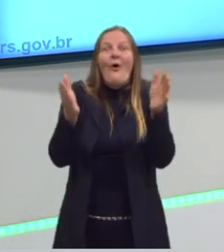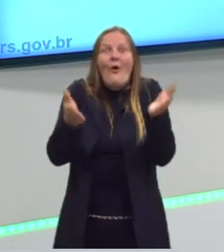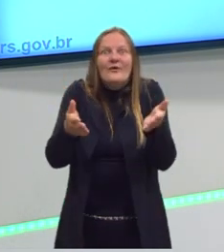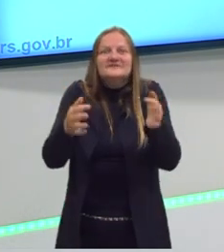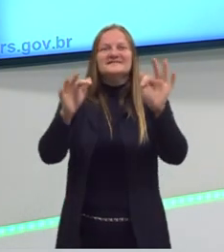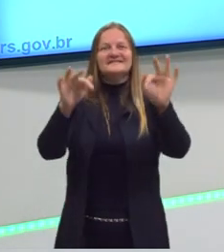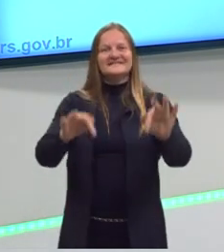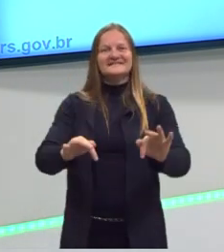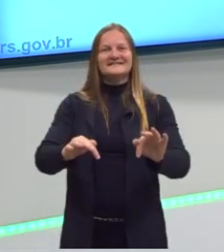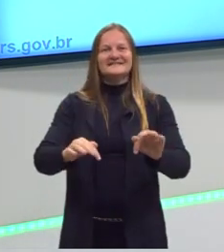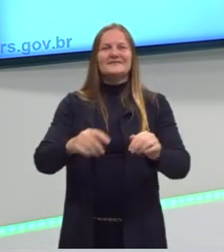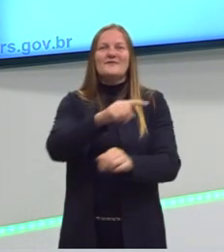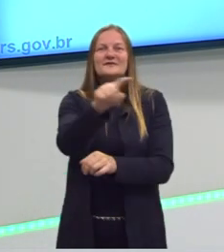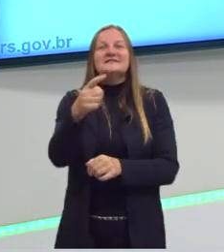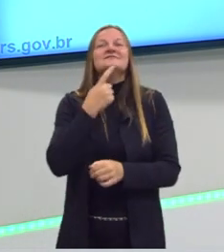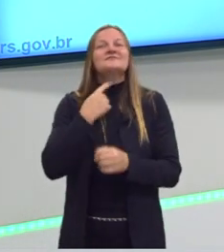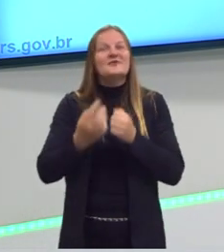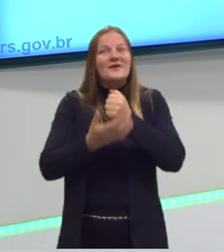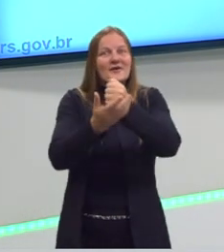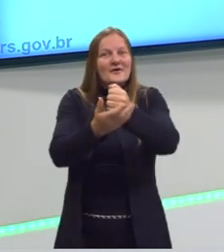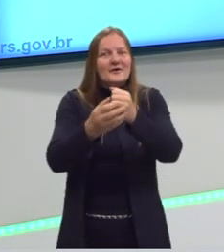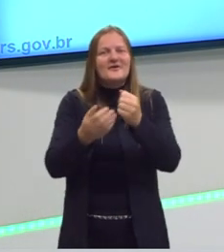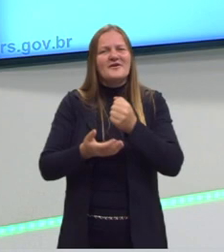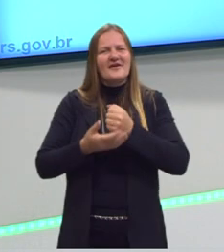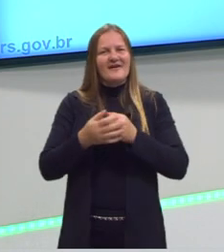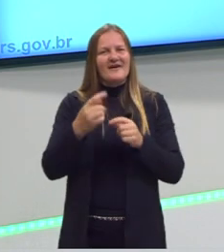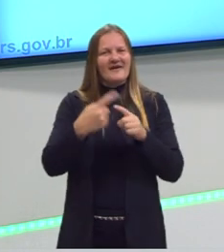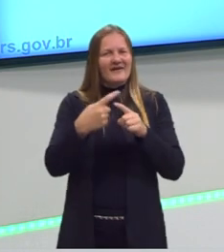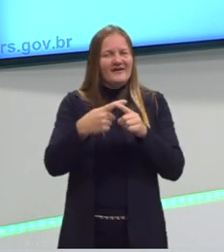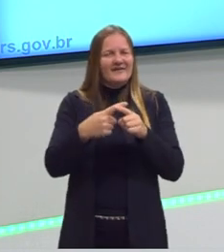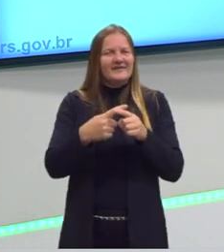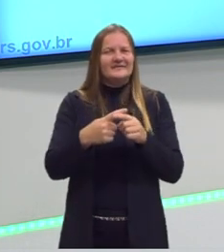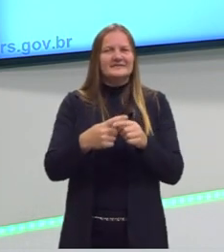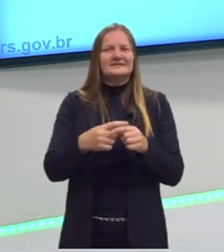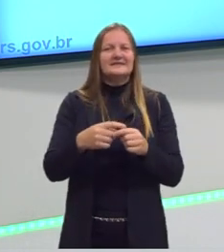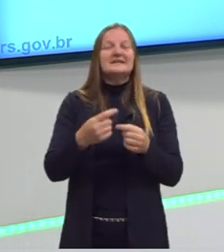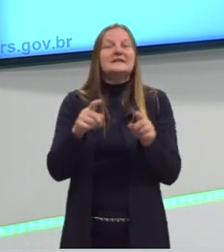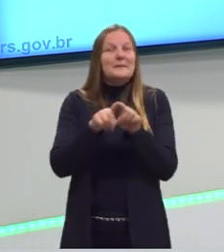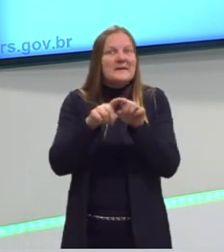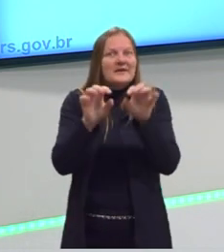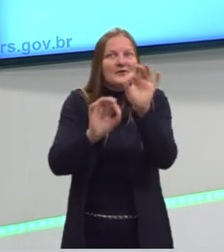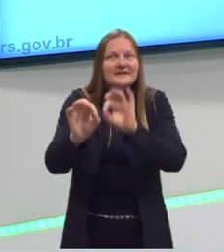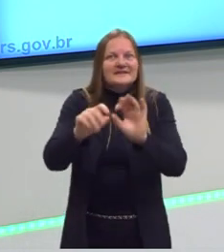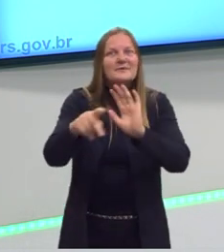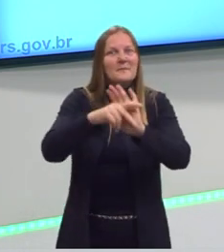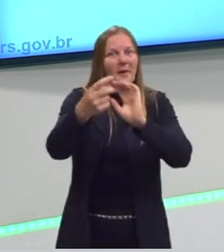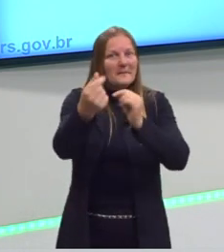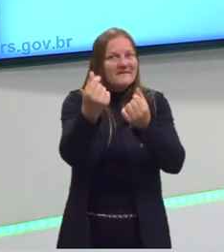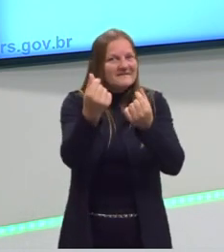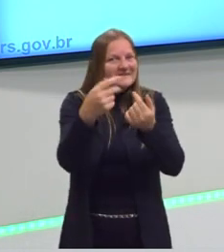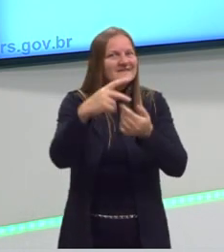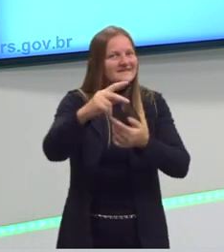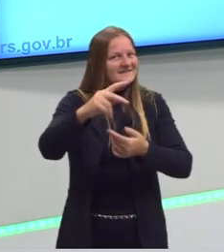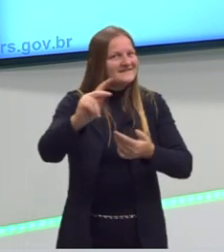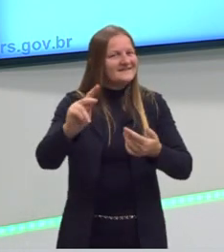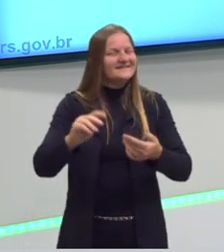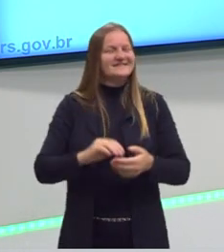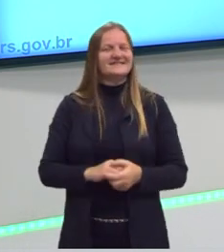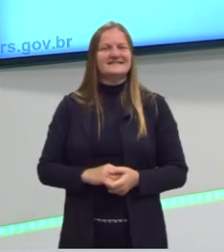isso, eu espero que tenha auxiliado vocês, inclusive no financeiro, na matemática financeira,